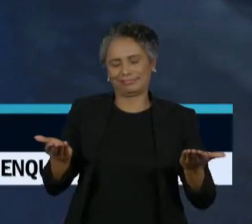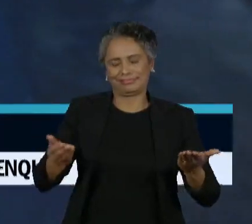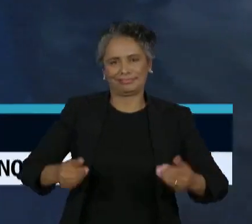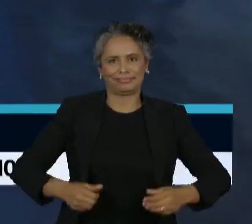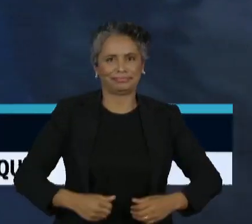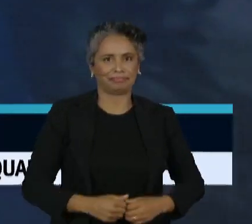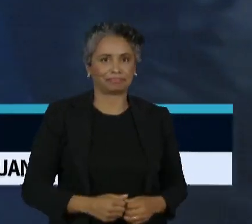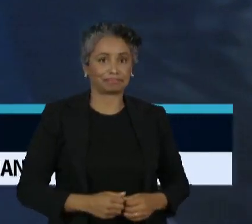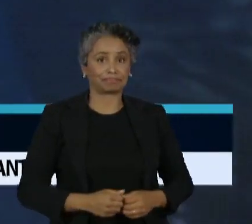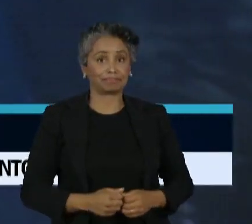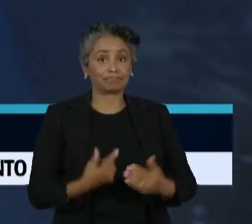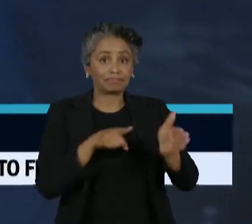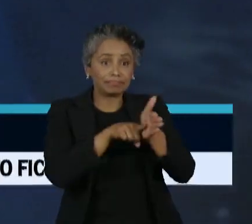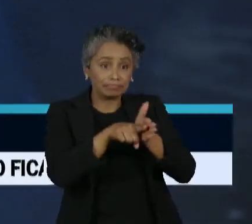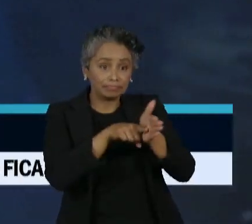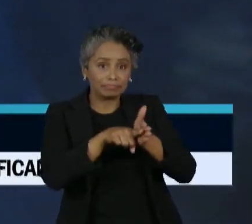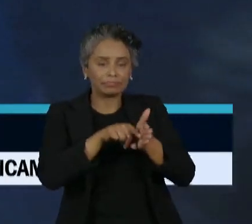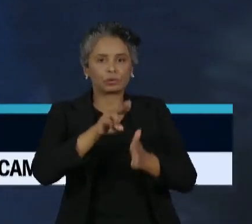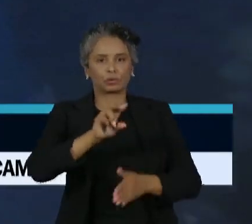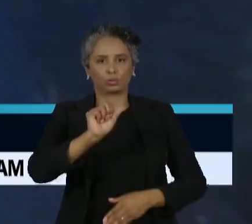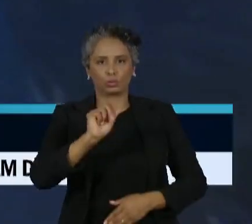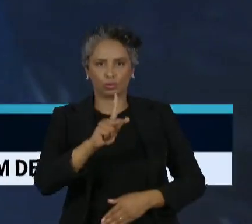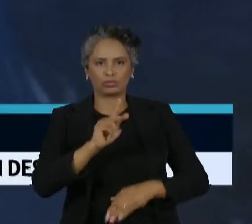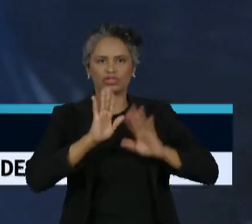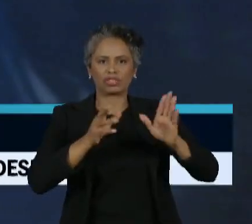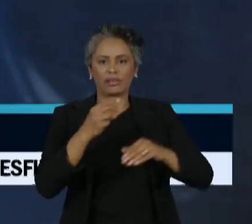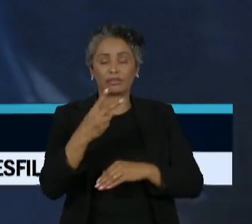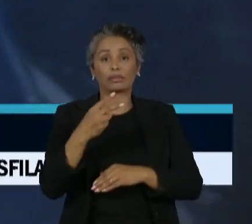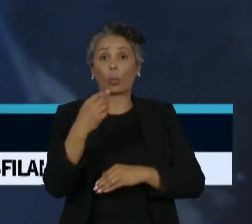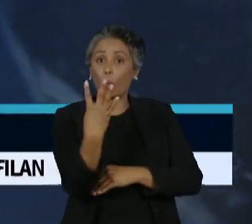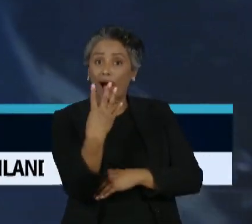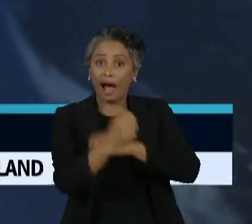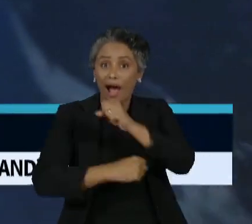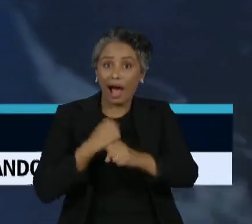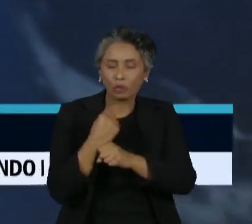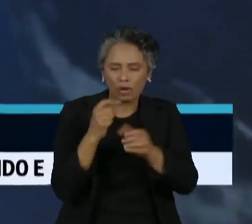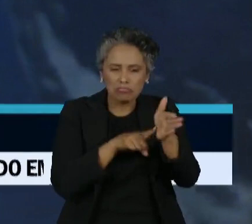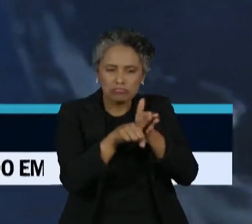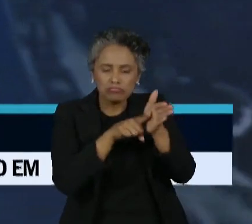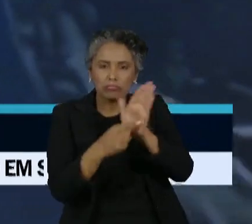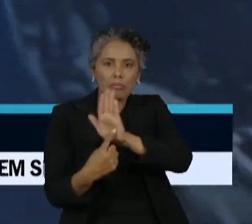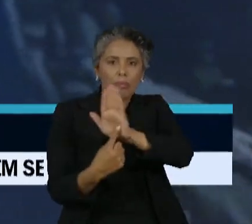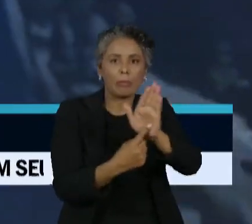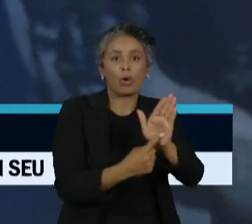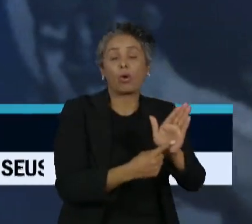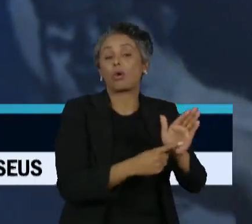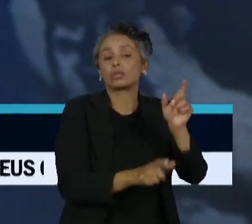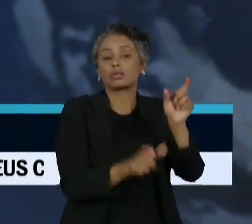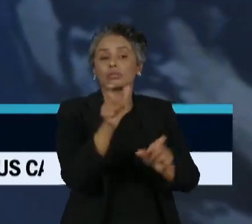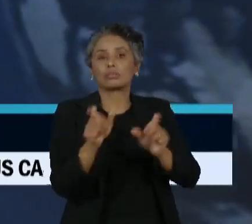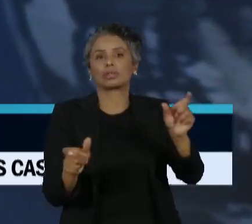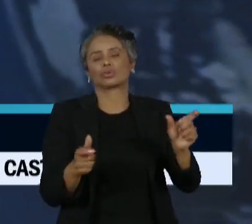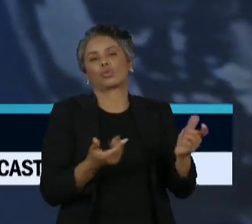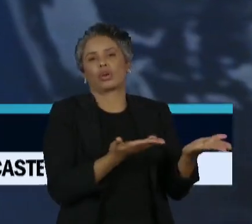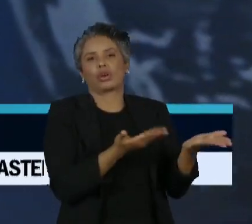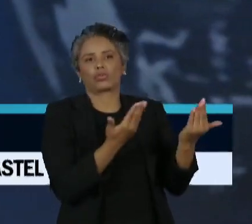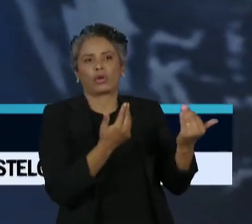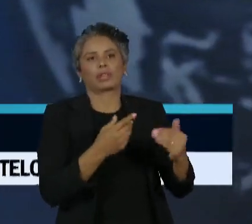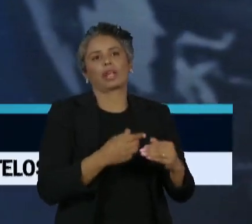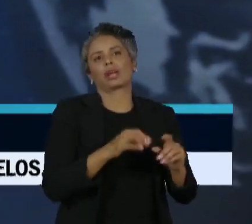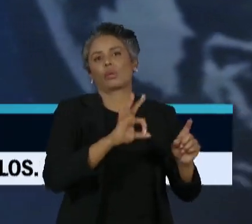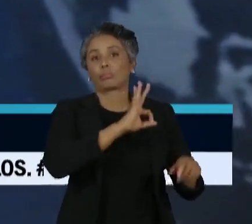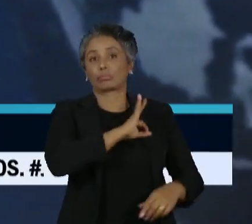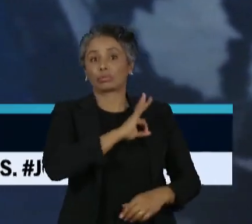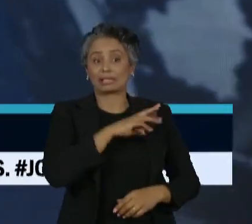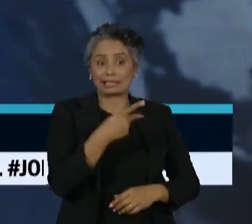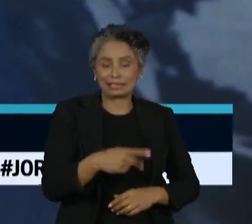Uma pesquisa da USP ouviu durante quatro anos um grupo de jovens sobre a relação com as polícias militar e civil na cidade de